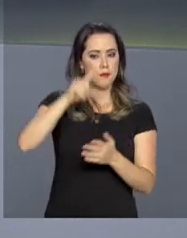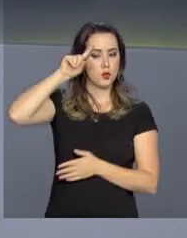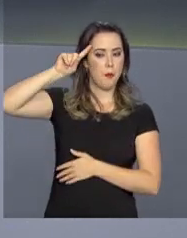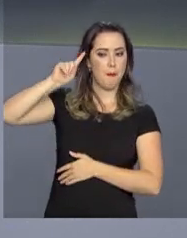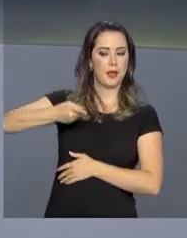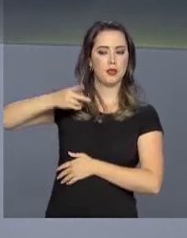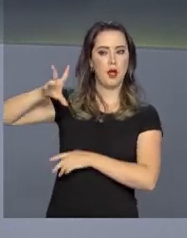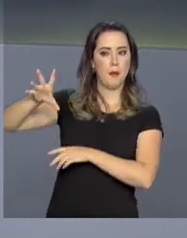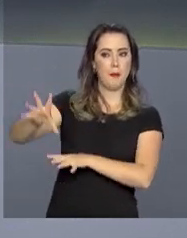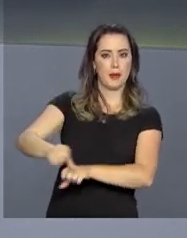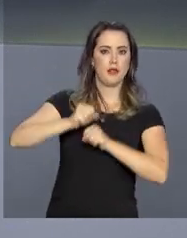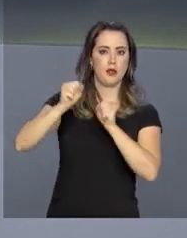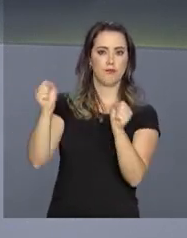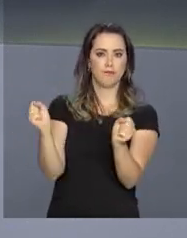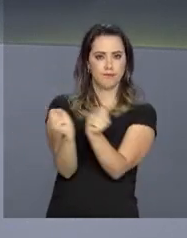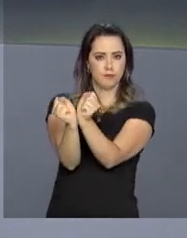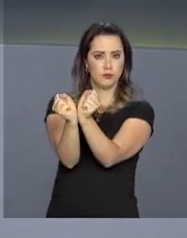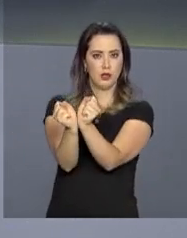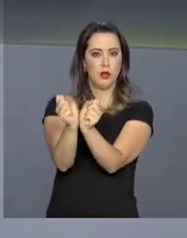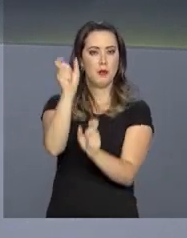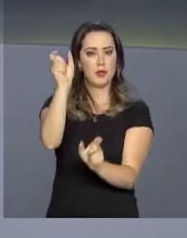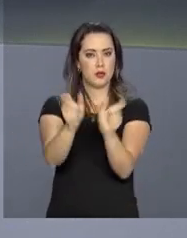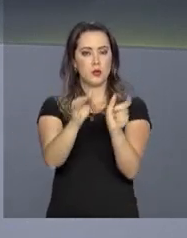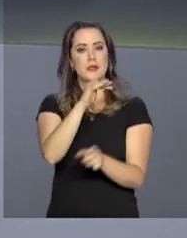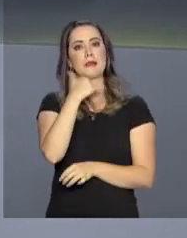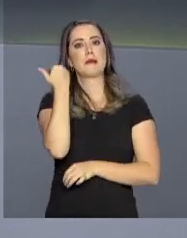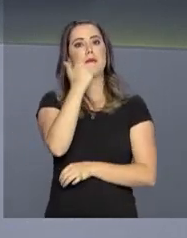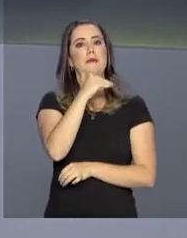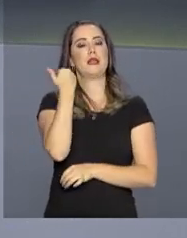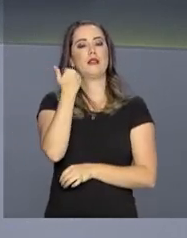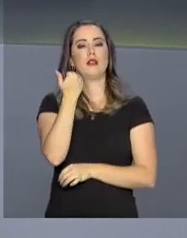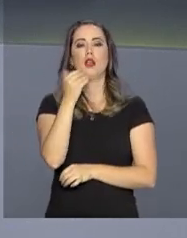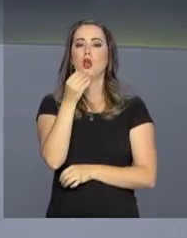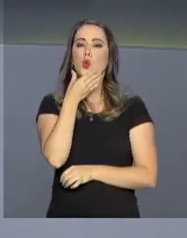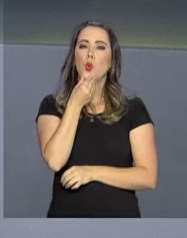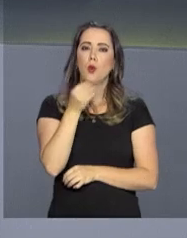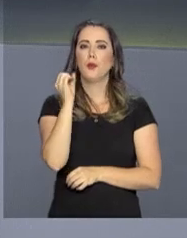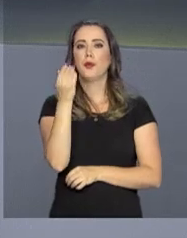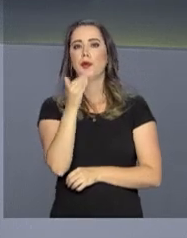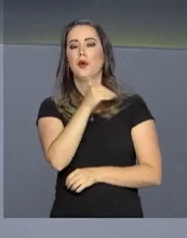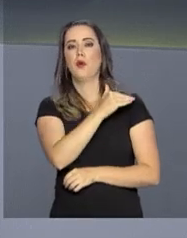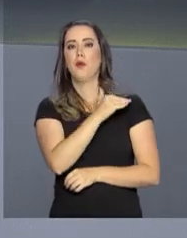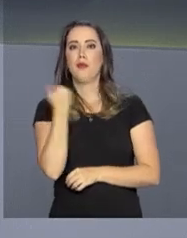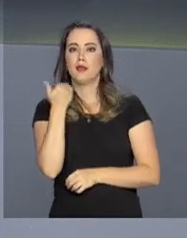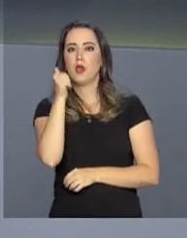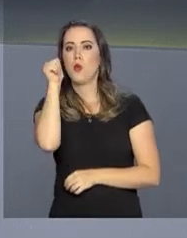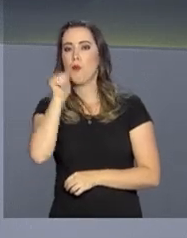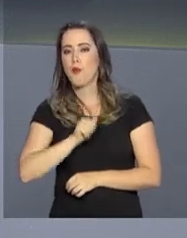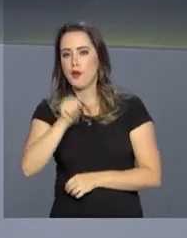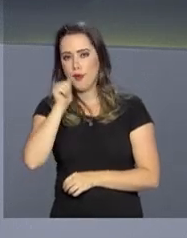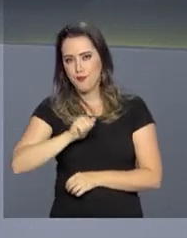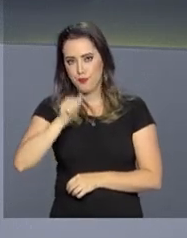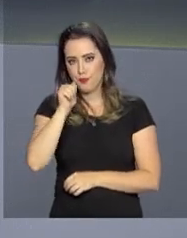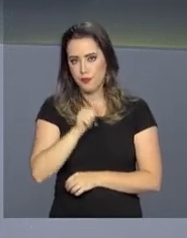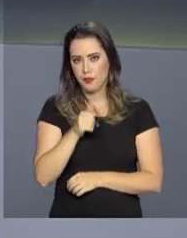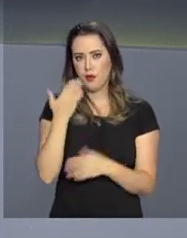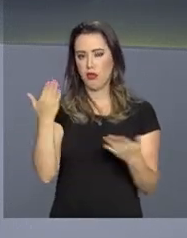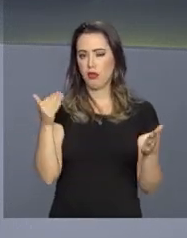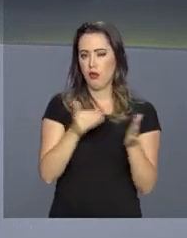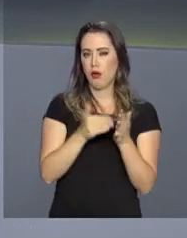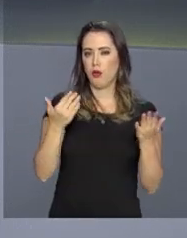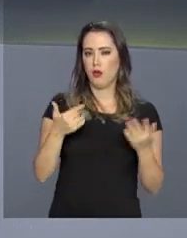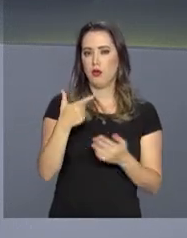mandados de prisão contra autores de homicídios e feminicídios. Até o momento, 1.027 pessoas foram